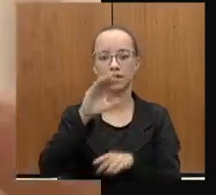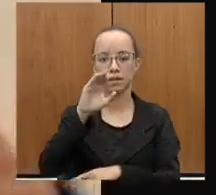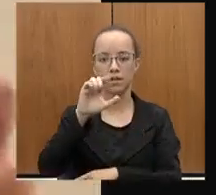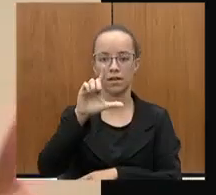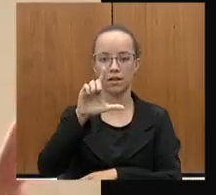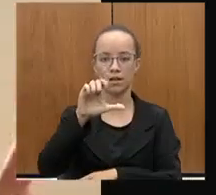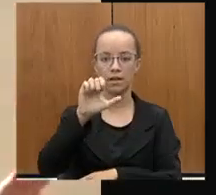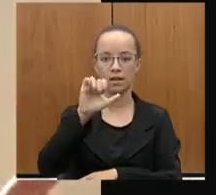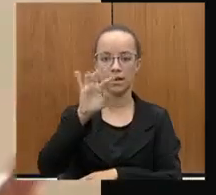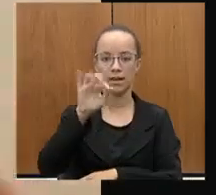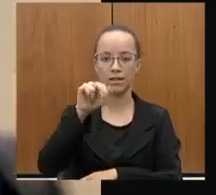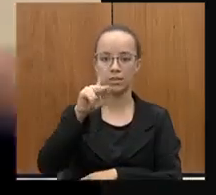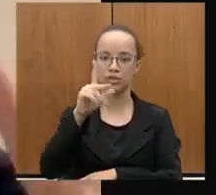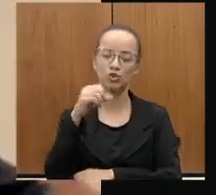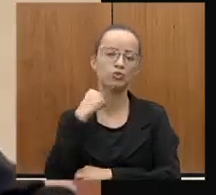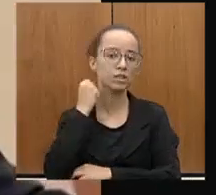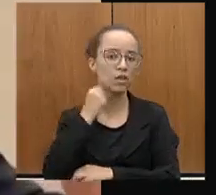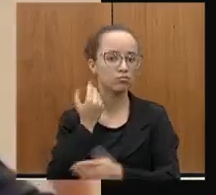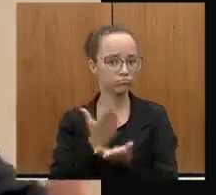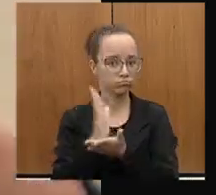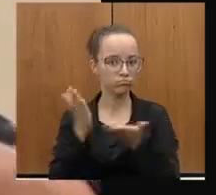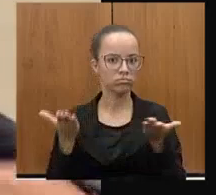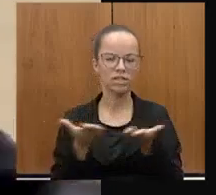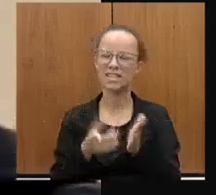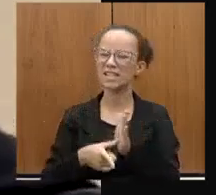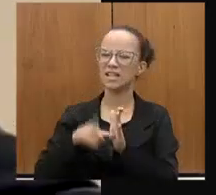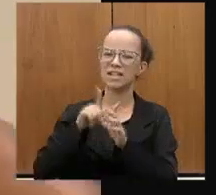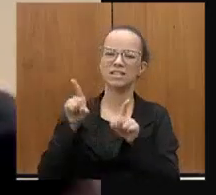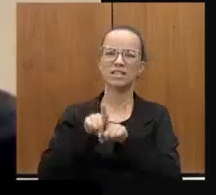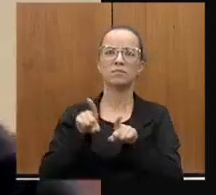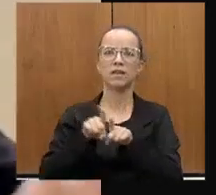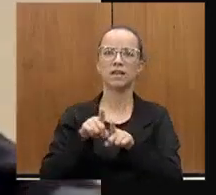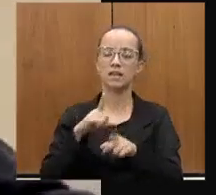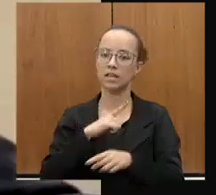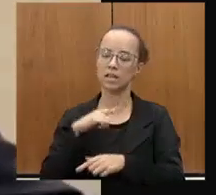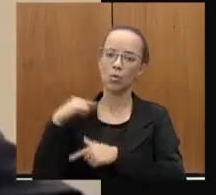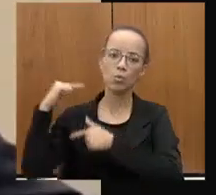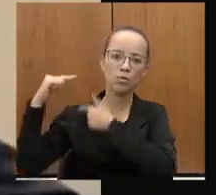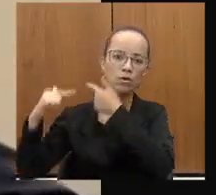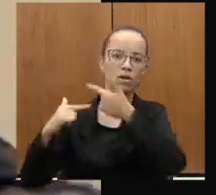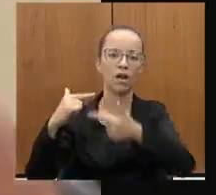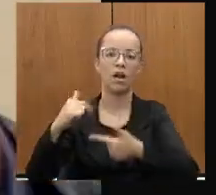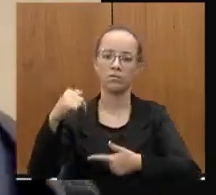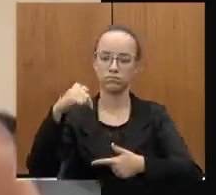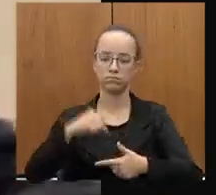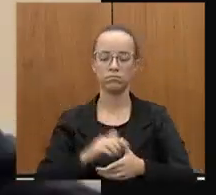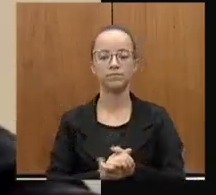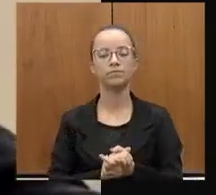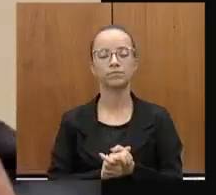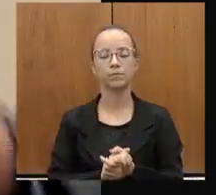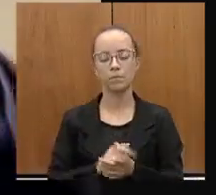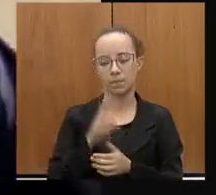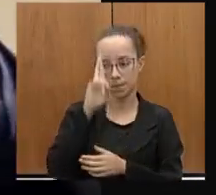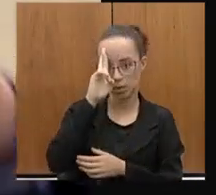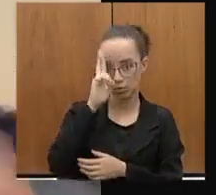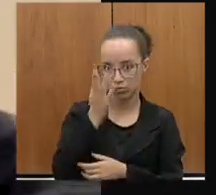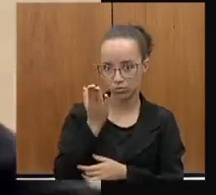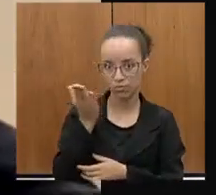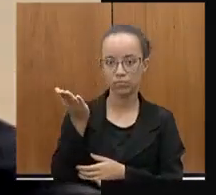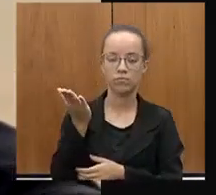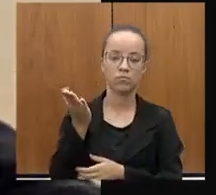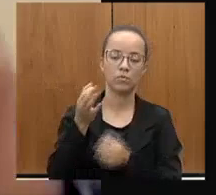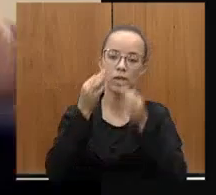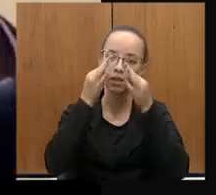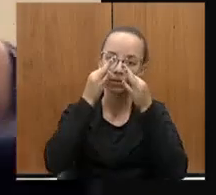senador eleito, e outros tantos que vieram antes de nós, que tem um legado nesta casa, vossa excelência nos dedicou